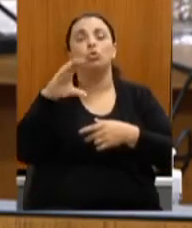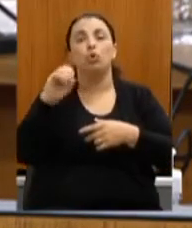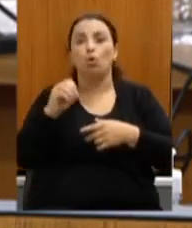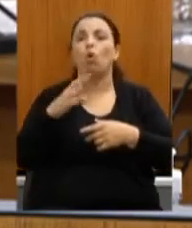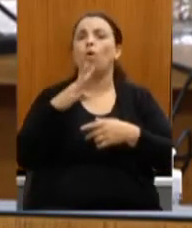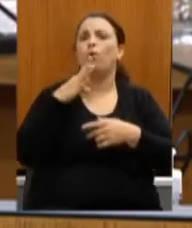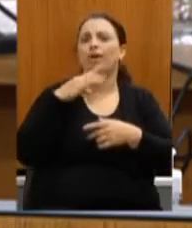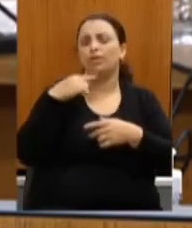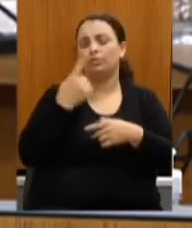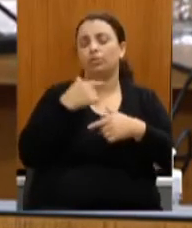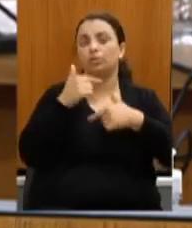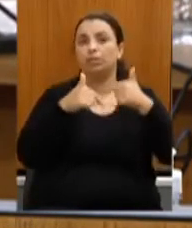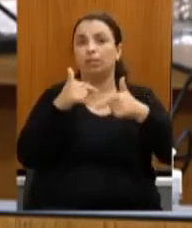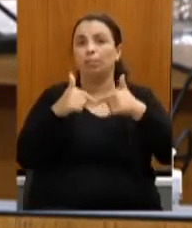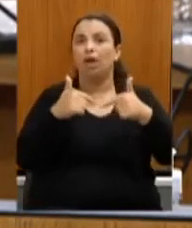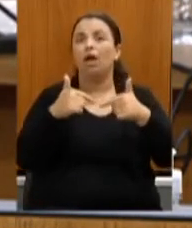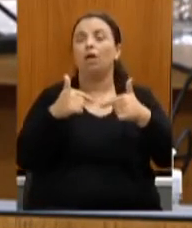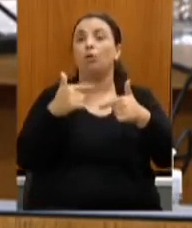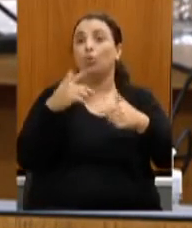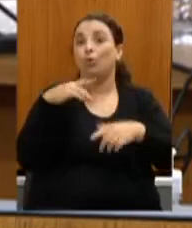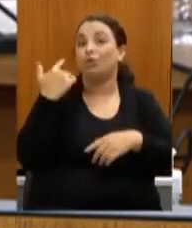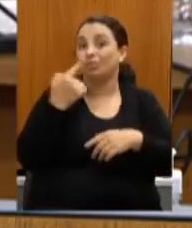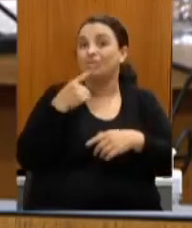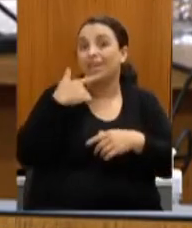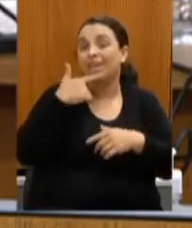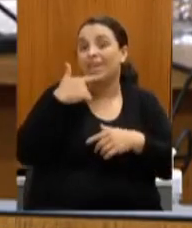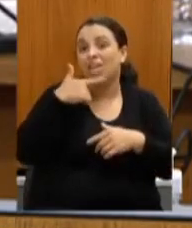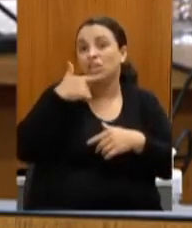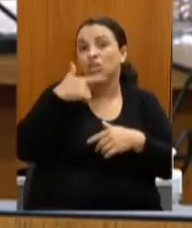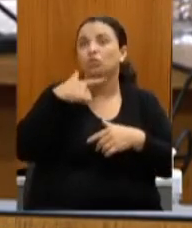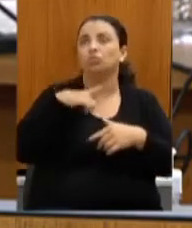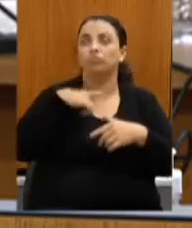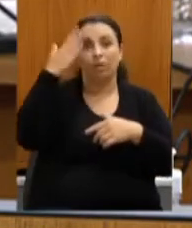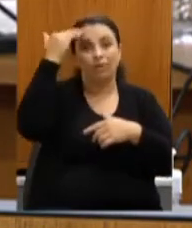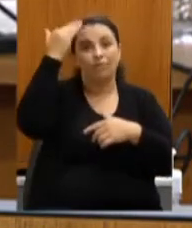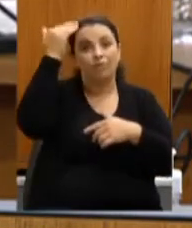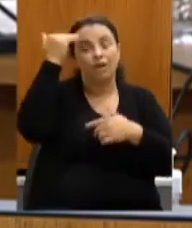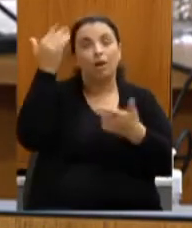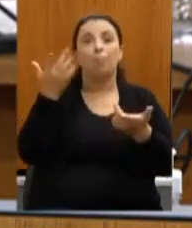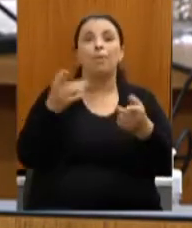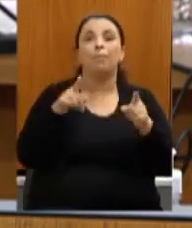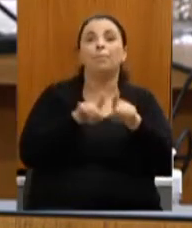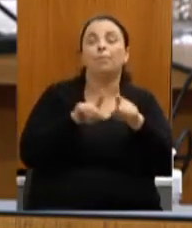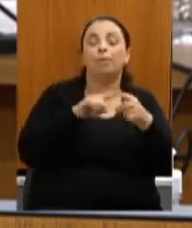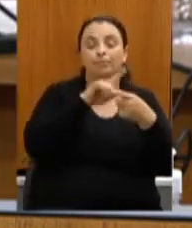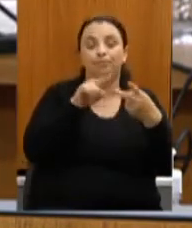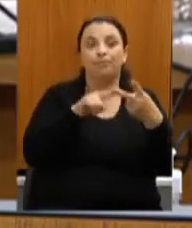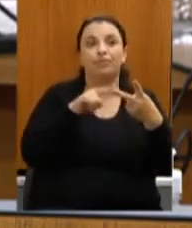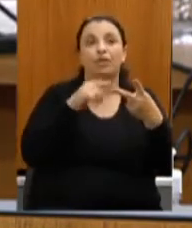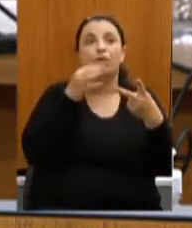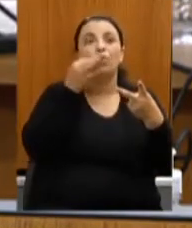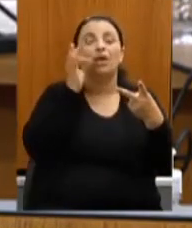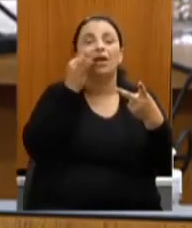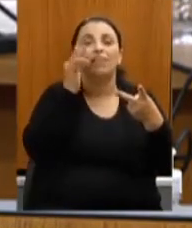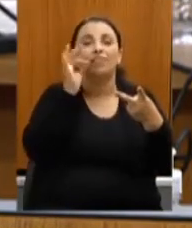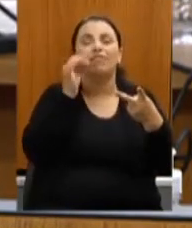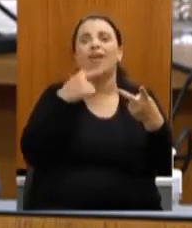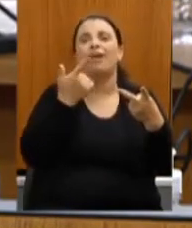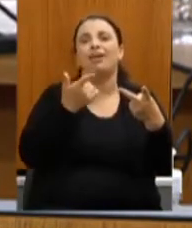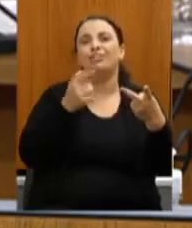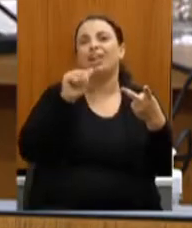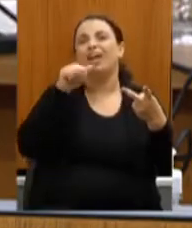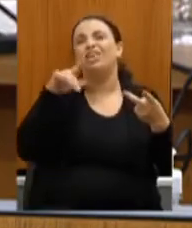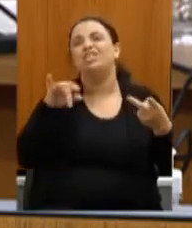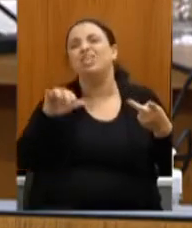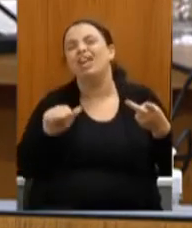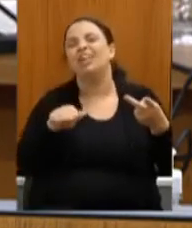no cerro por exemplo o título mundial o nosso café de Angelândia de Capelinha de